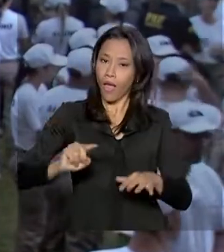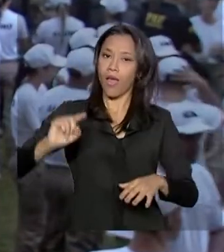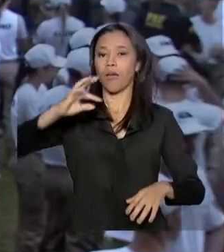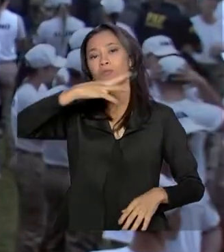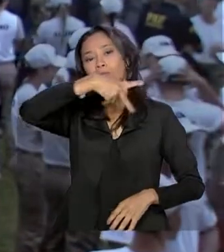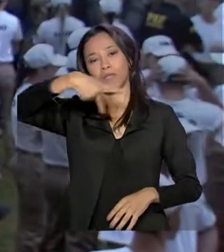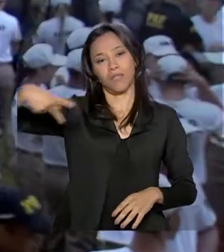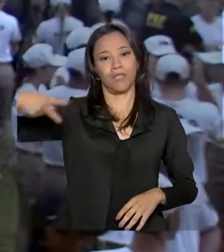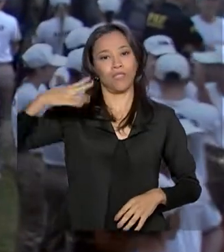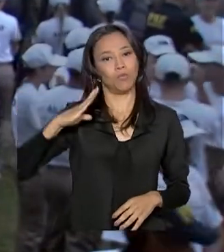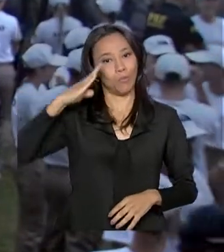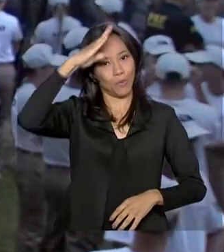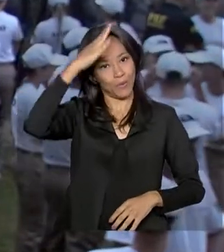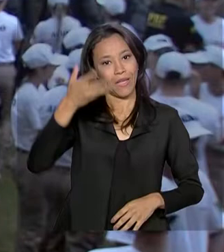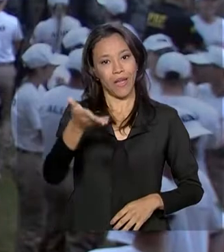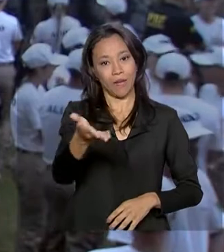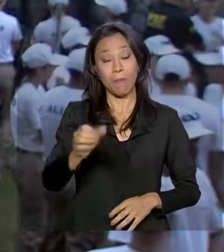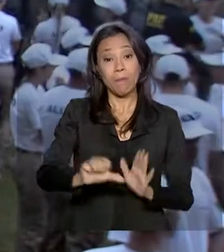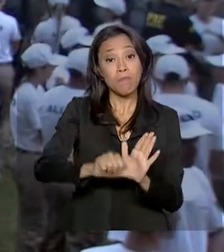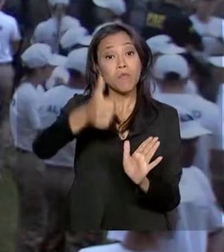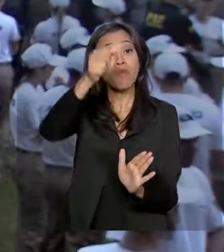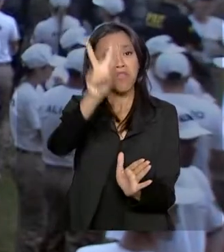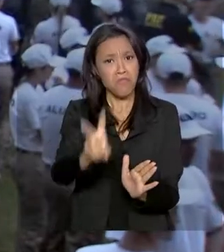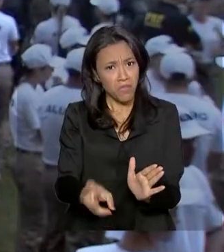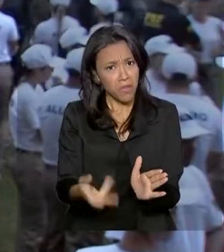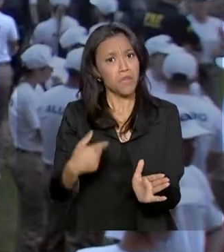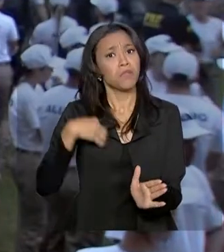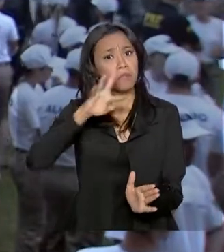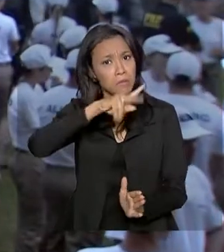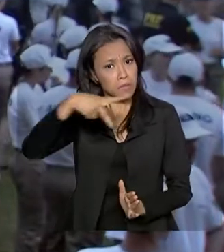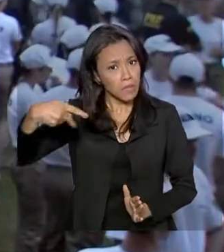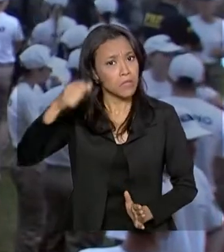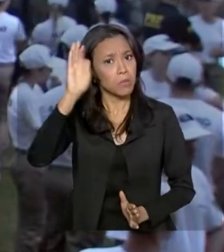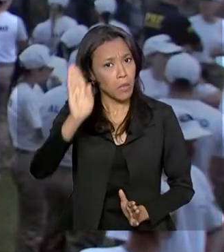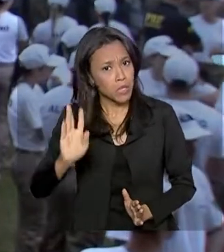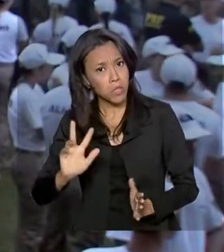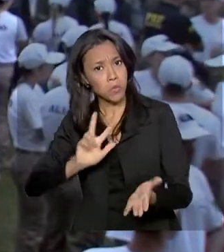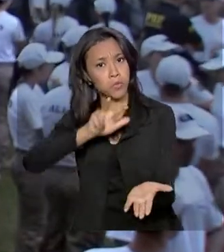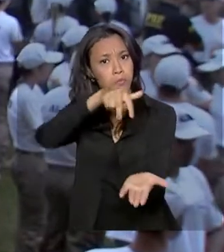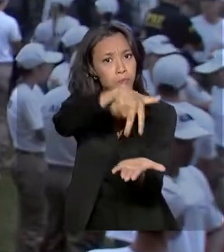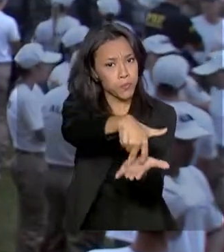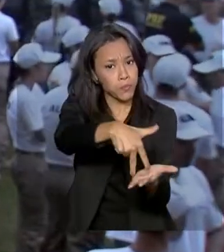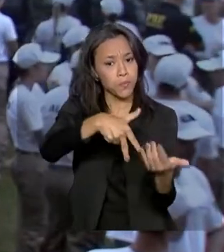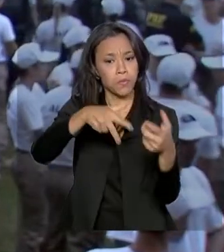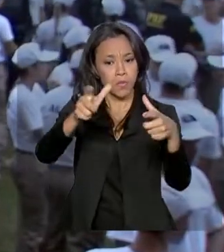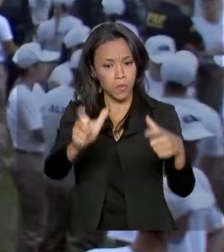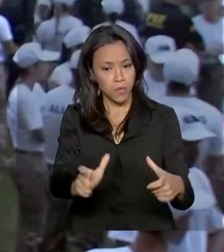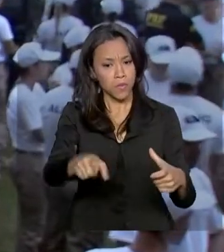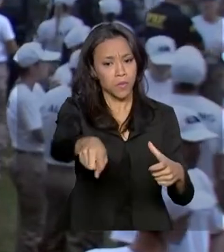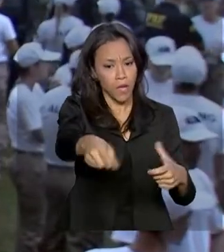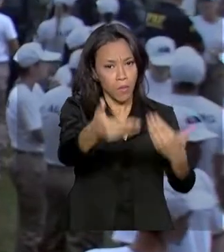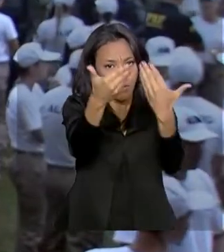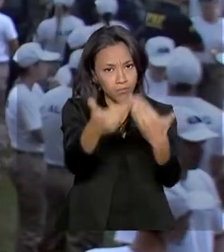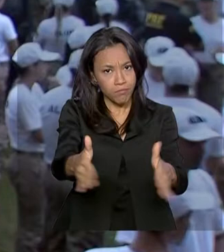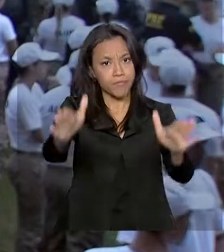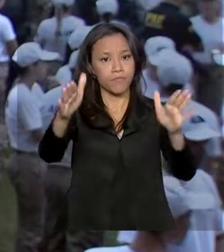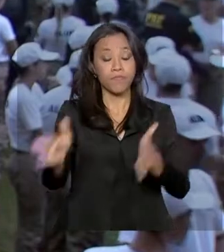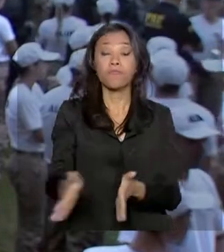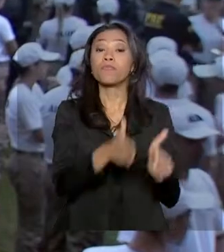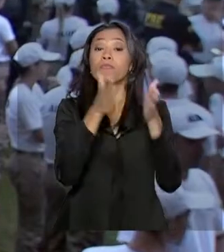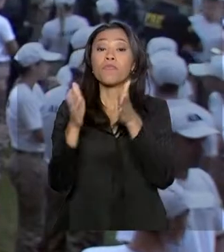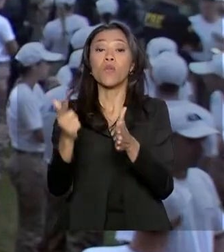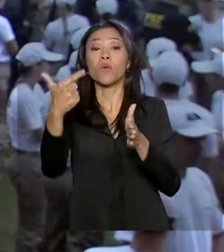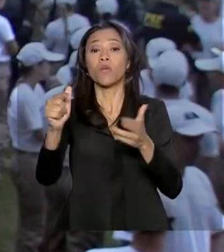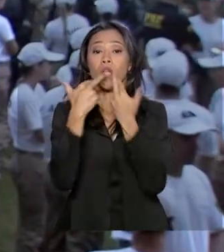Jair Bolsonaro. A primeira vez que um presidente da república vem à Academia Nacional da PRF. Outra novidade